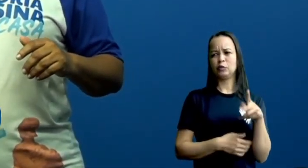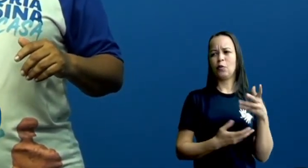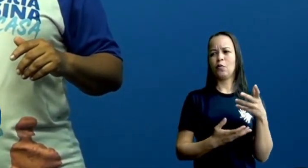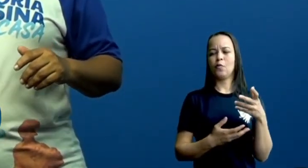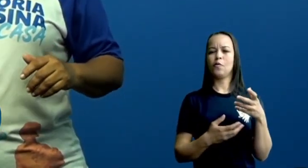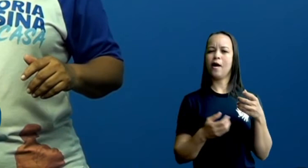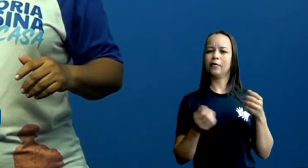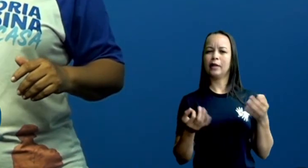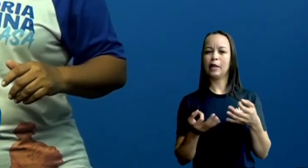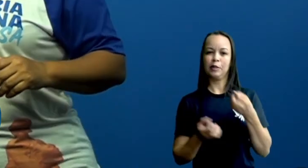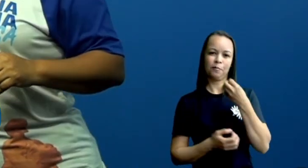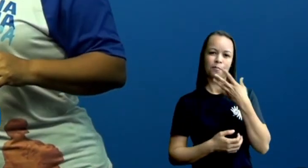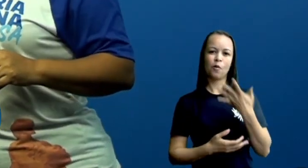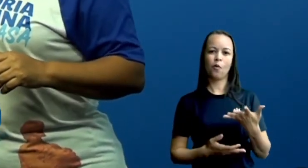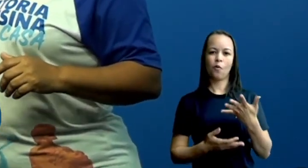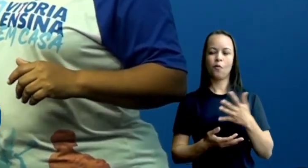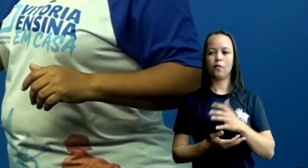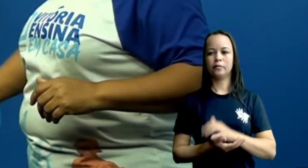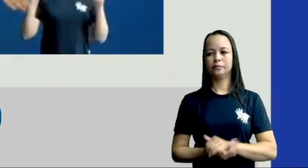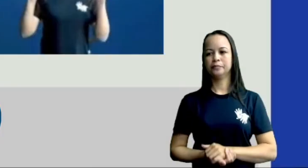maravilhoso. Vamos ouvir?